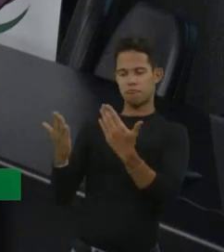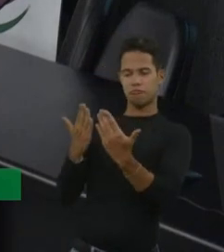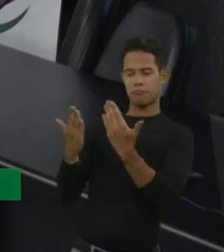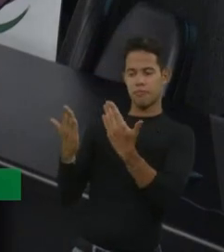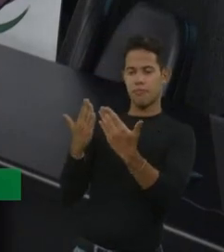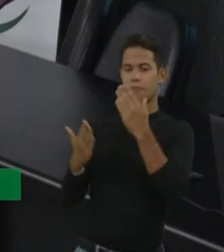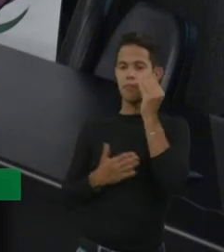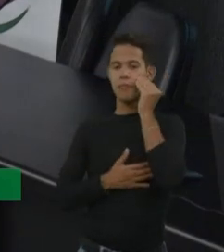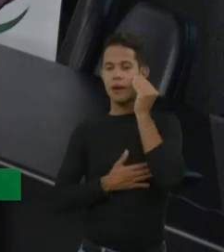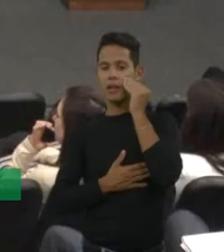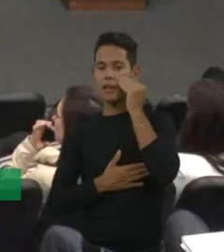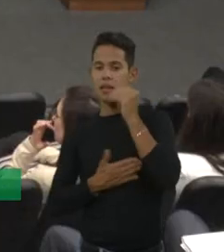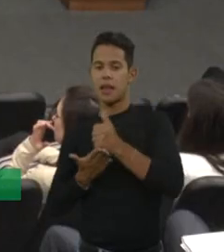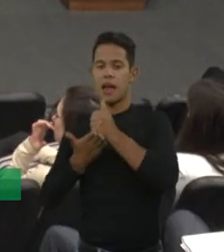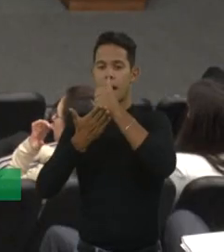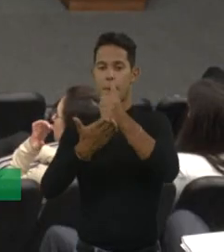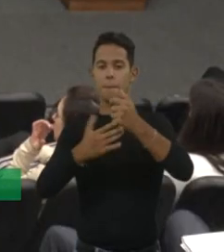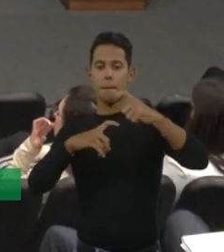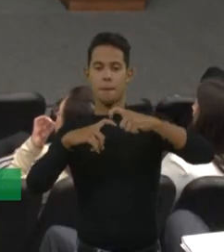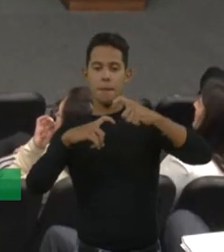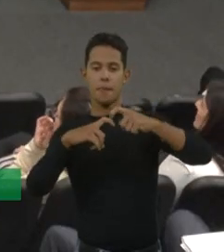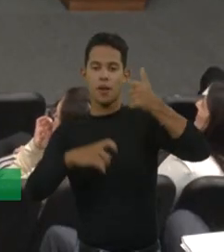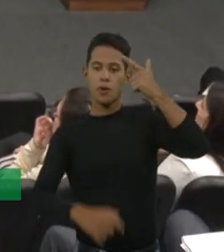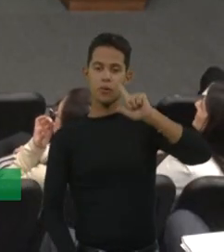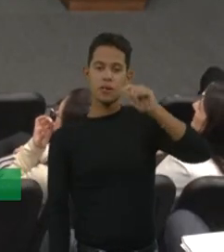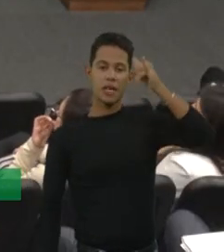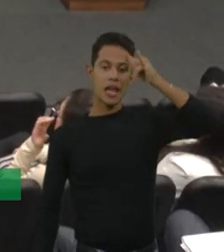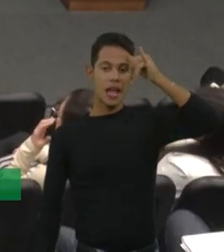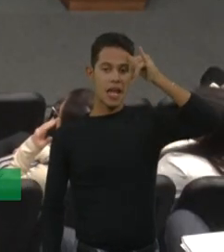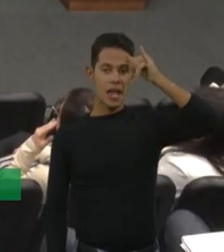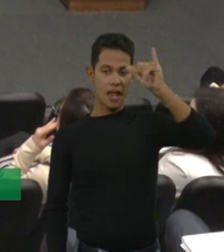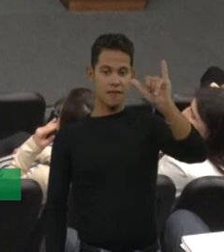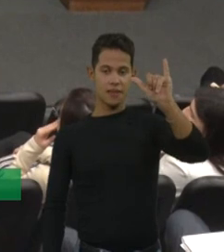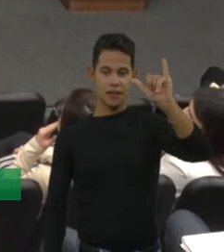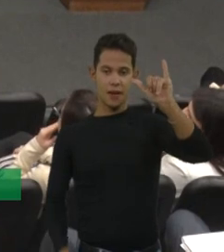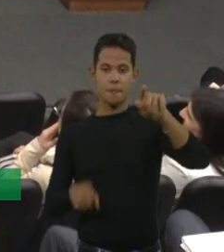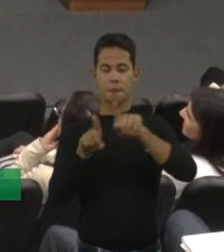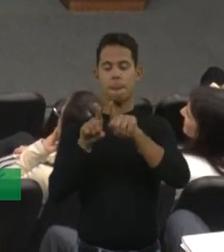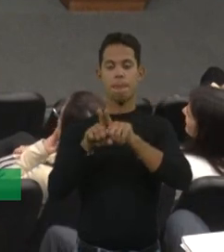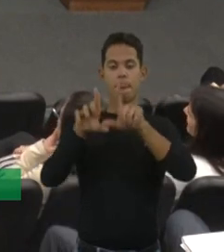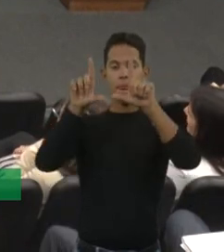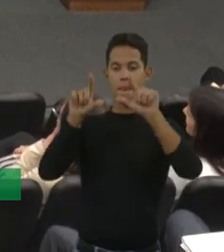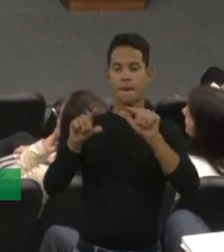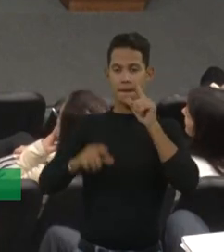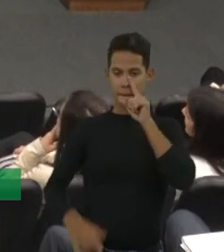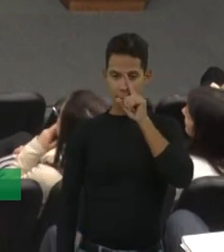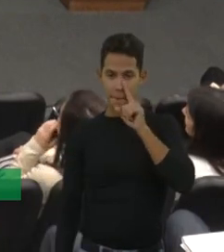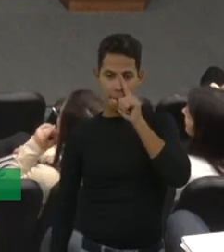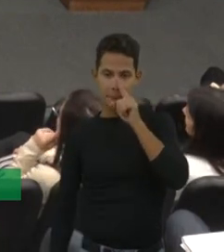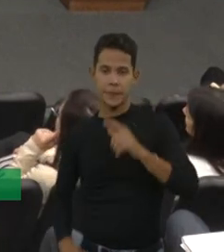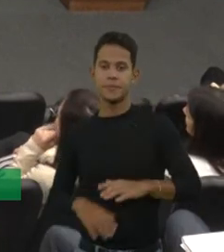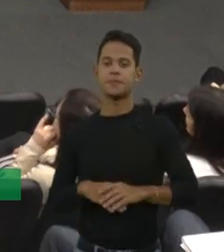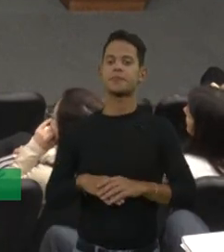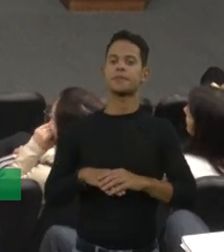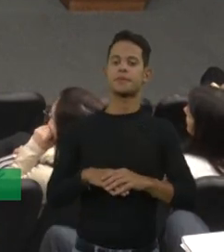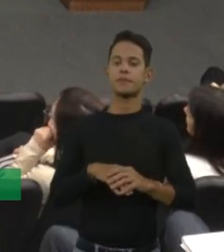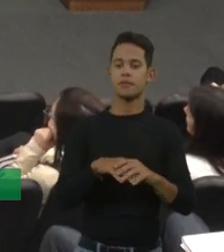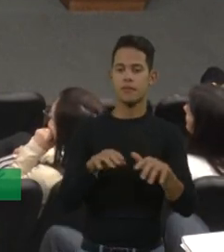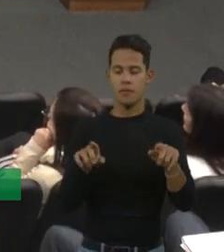encaminhar e para evitar e para otimizar esse diagnóstico. Então, geralmente, também,